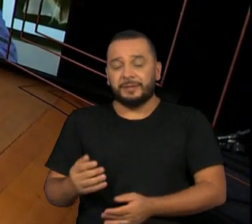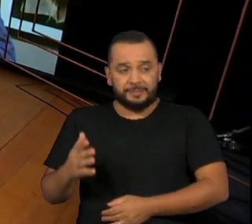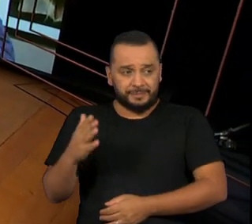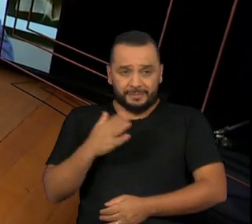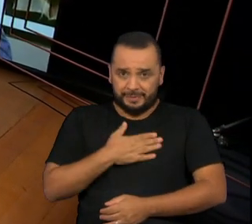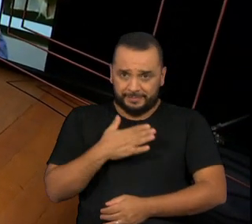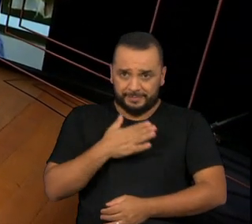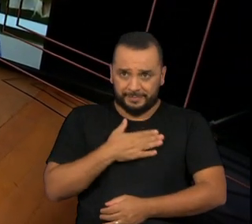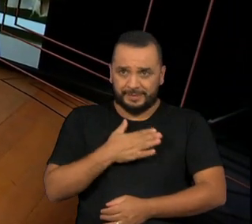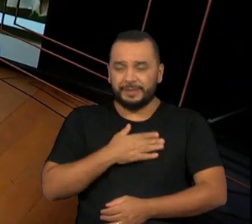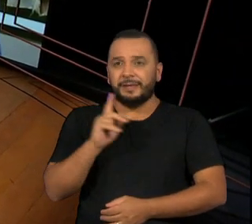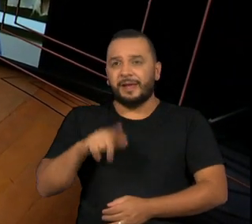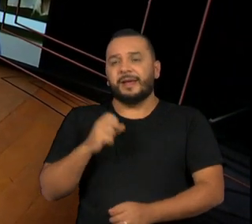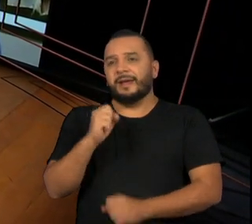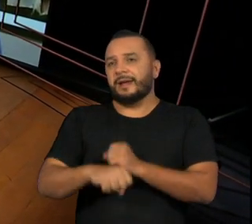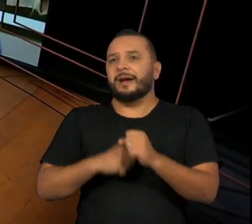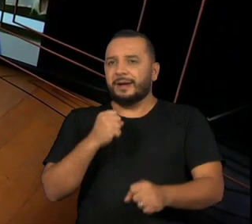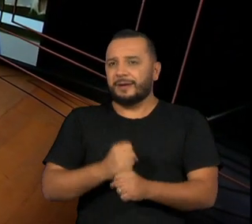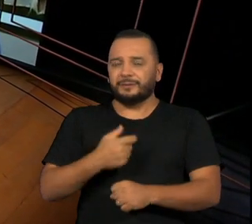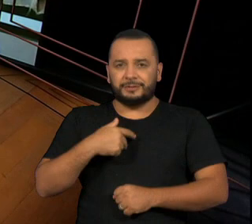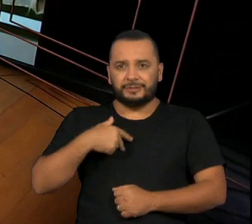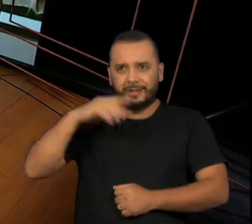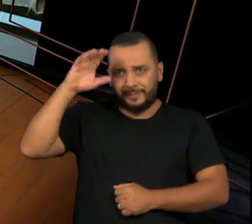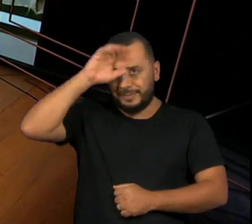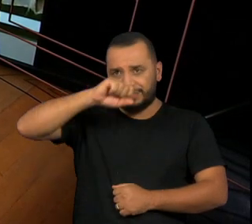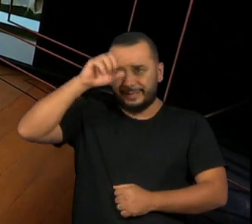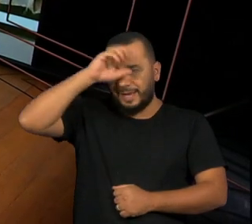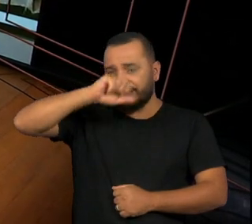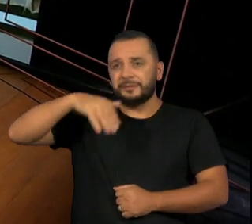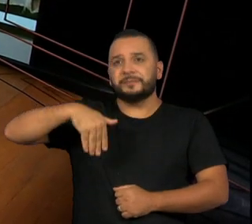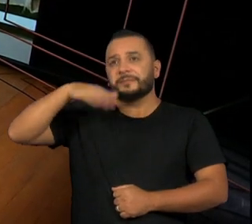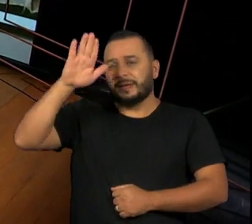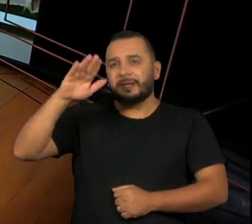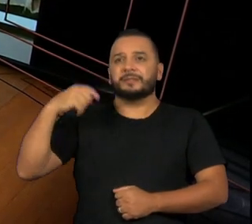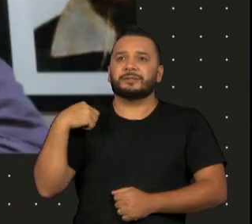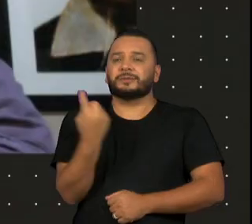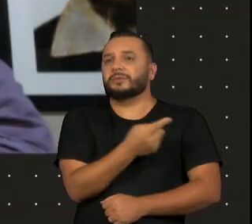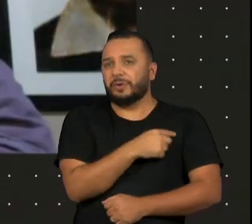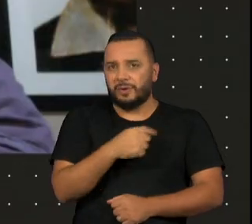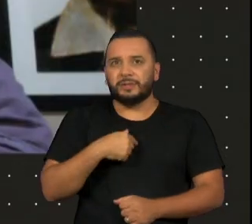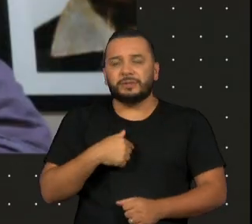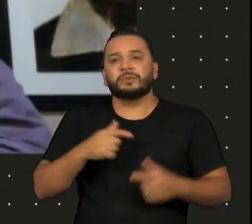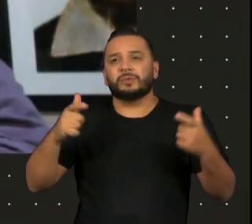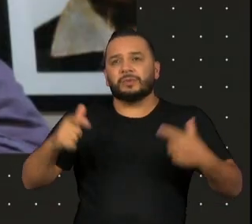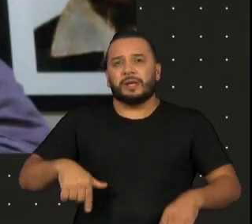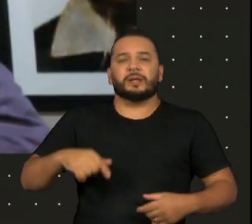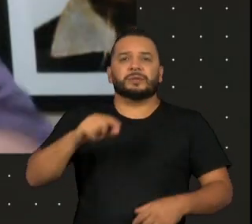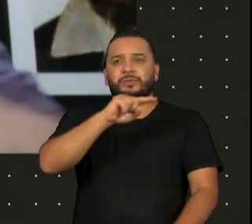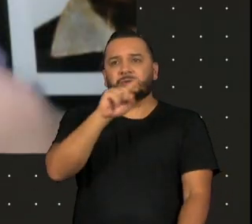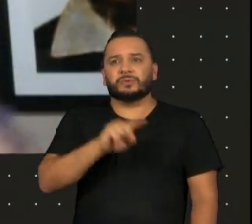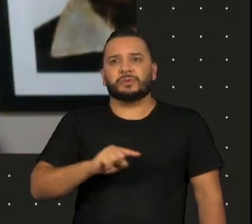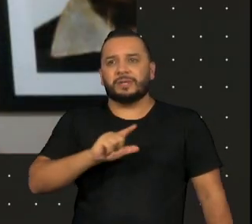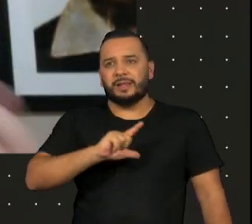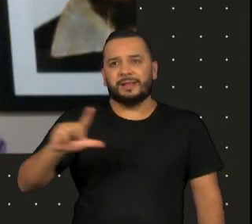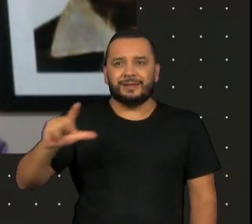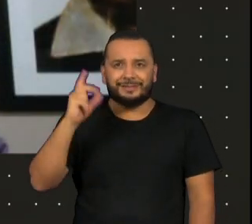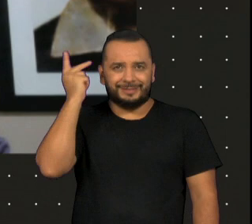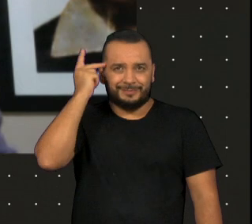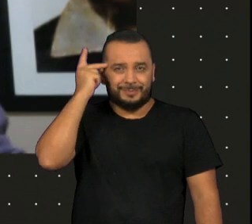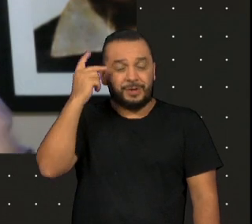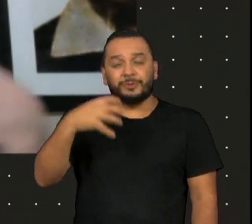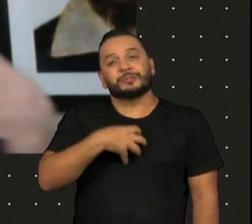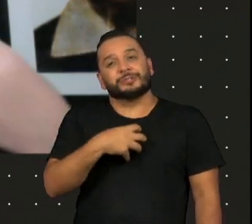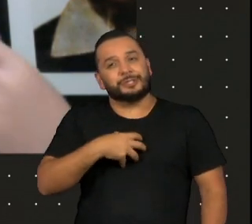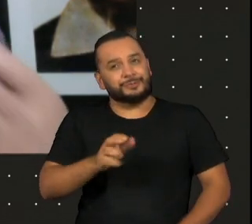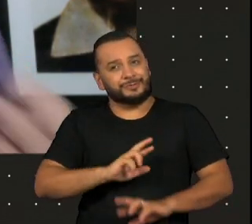talvez, os anos de maior aprendizado foram esses anos que a gente passou lá na Zona Leste de São Paulo, porque o jeito de interpretar era